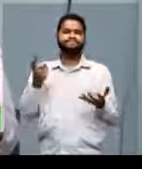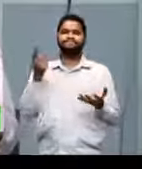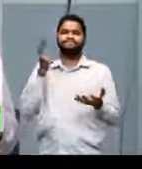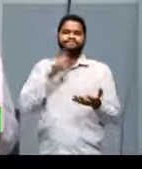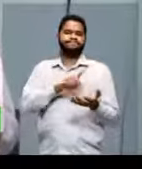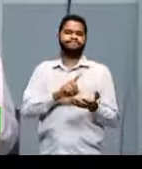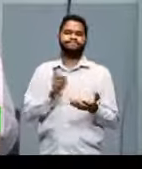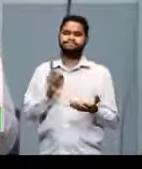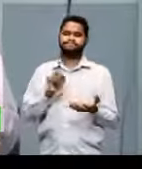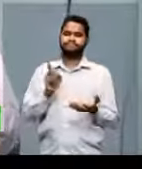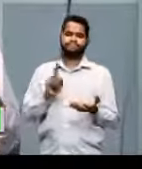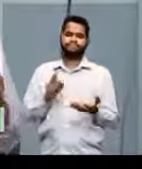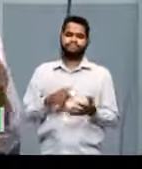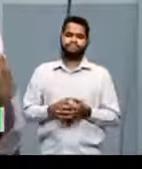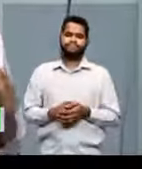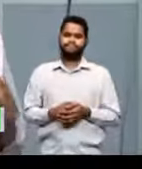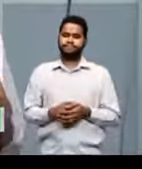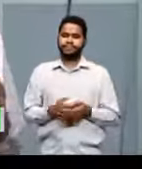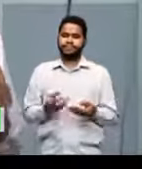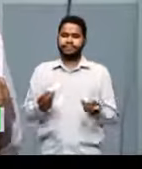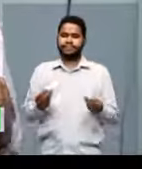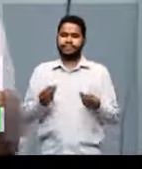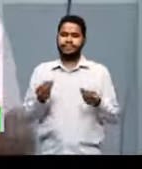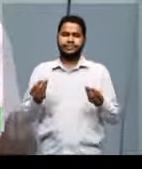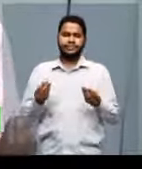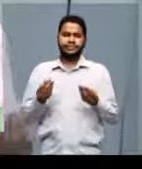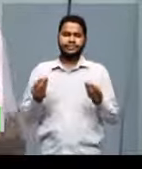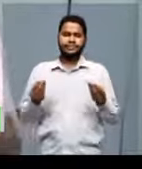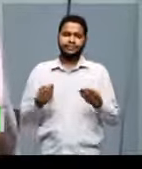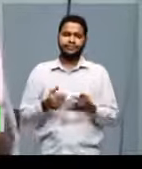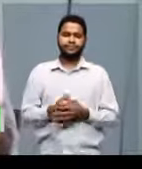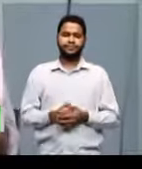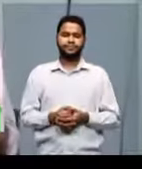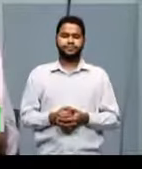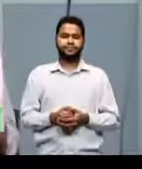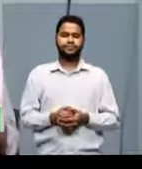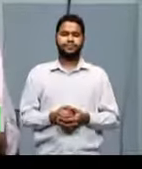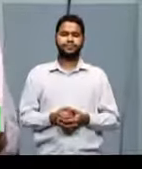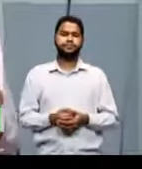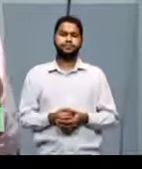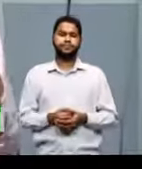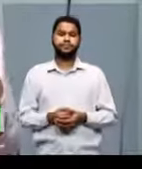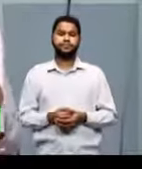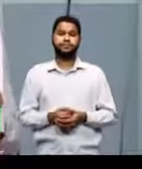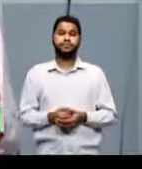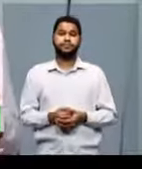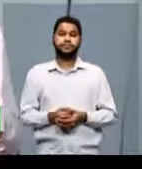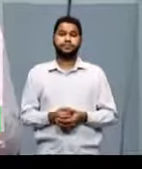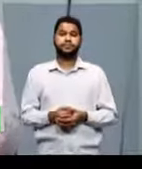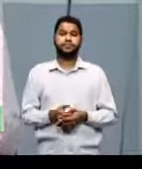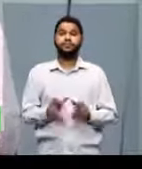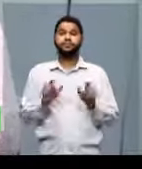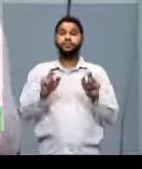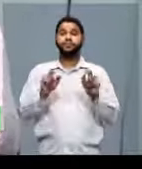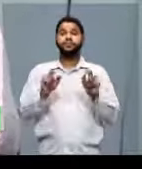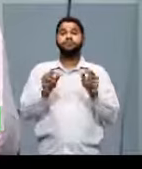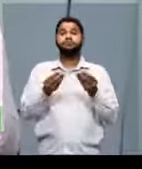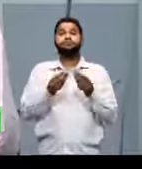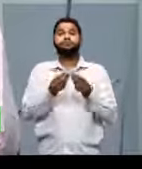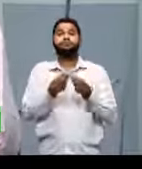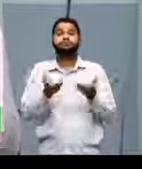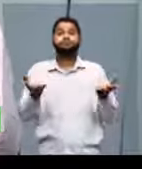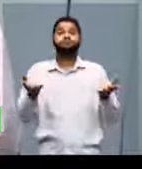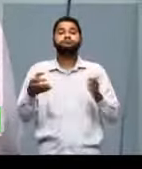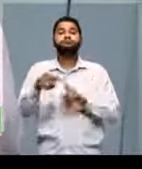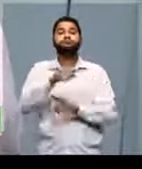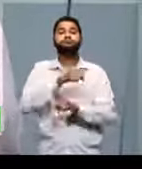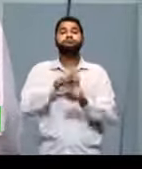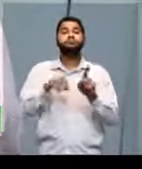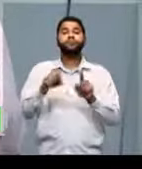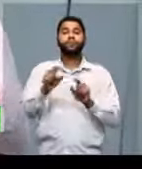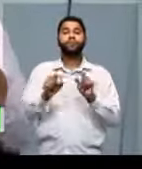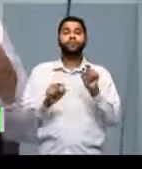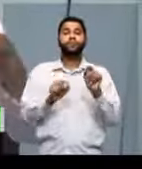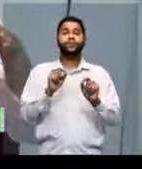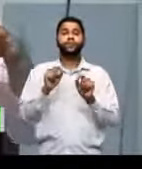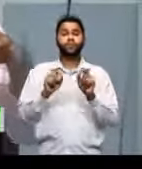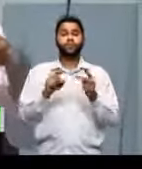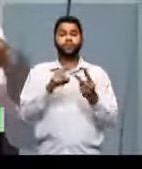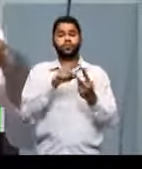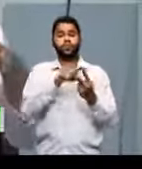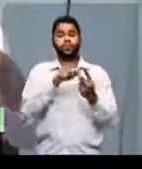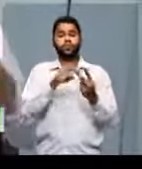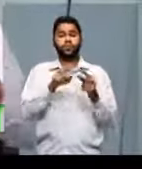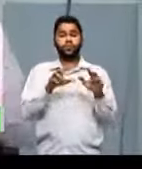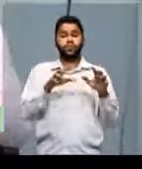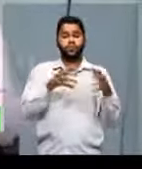necessariamente incapaz de pagar por esses mesmos produtos. O que isso vai acabar gerando na sociedade? Dois